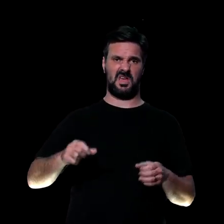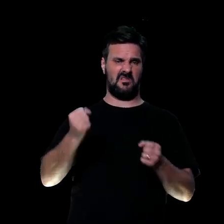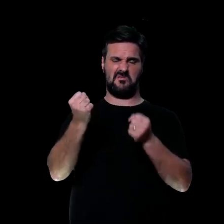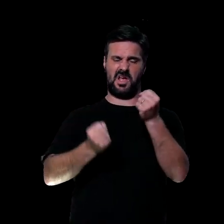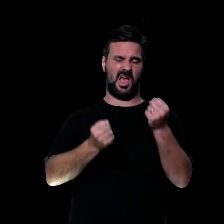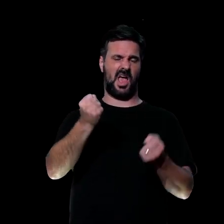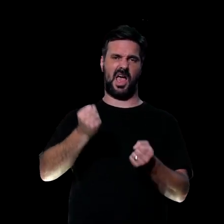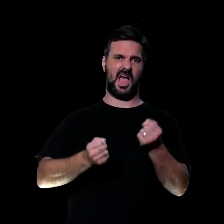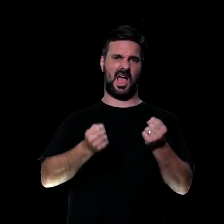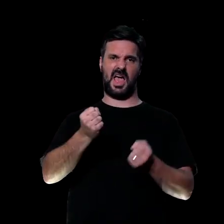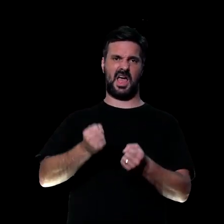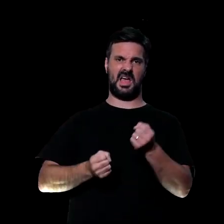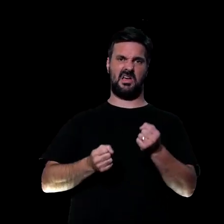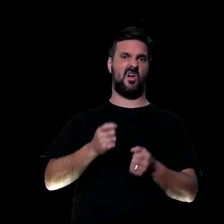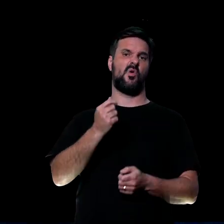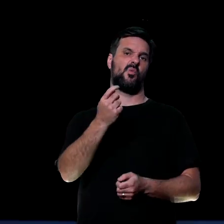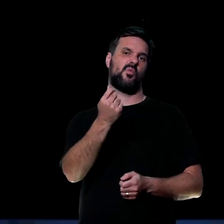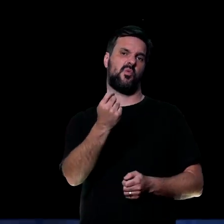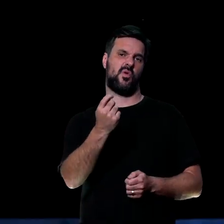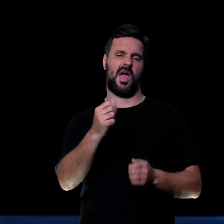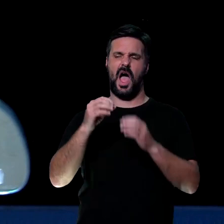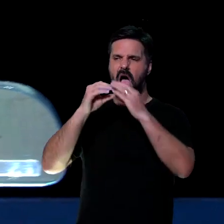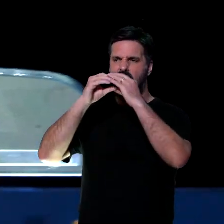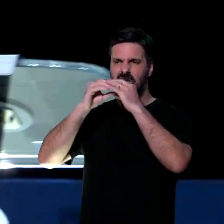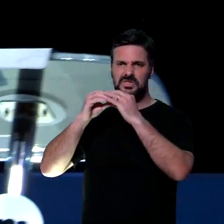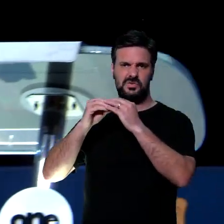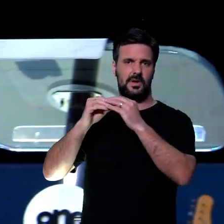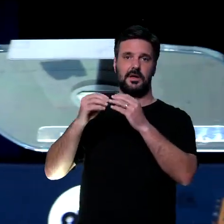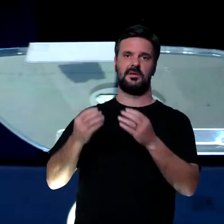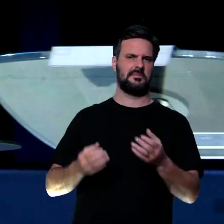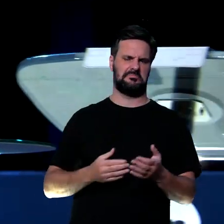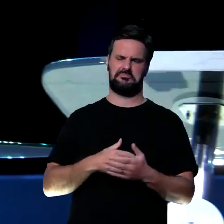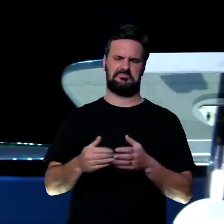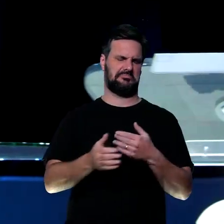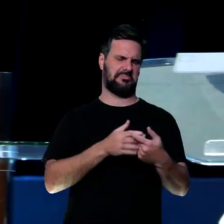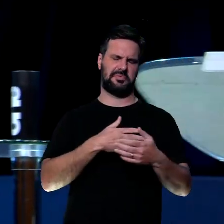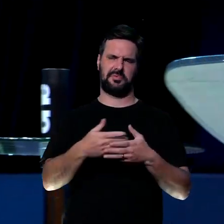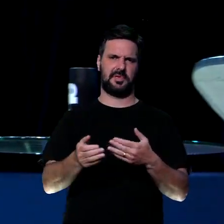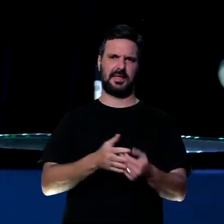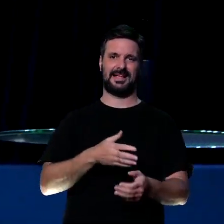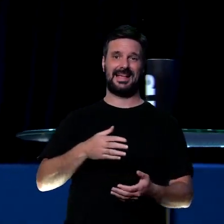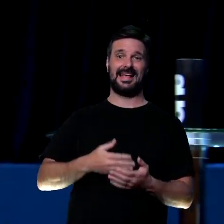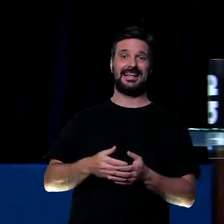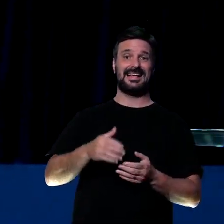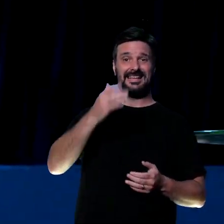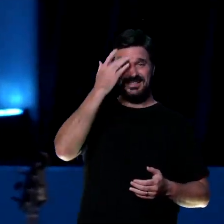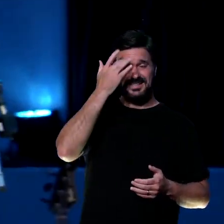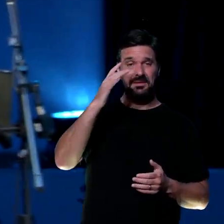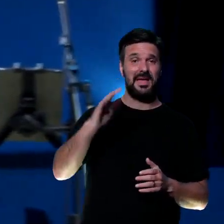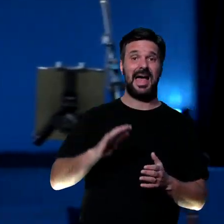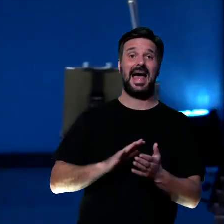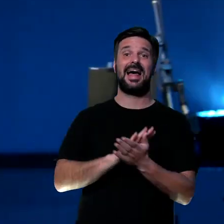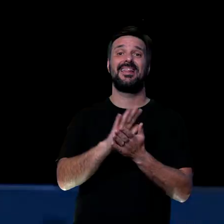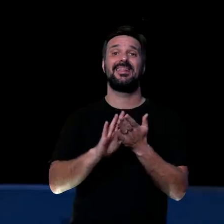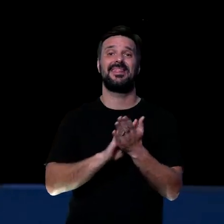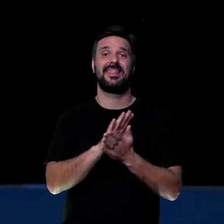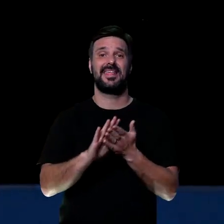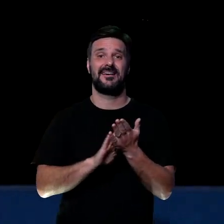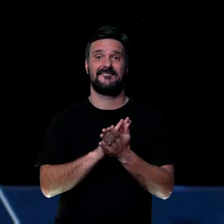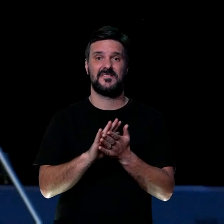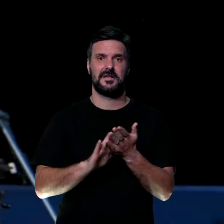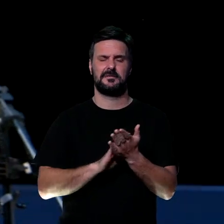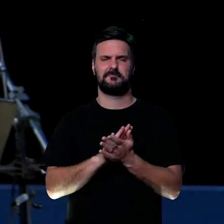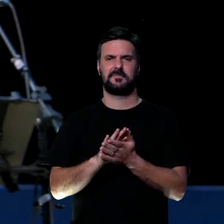calibrado. Eu não sabia se o carro estava bom mecanicamente. Eu lembro uma vez que teve briga num restaurante que a gente foi.